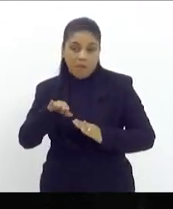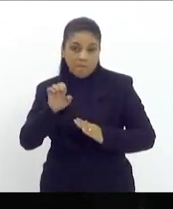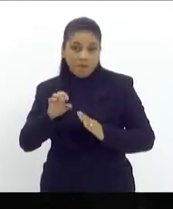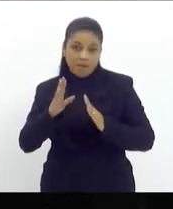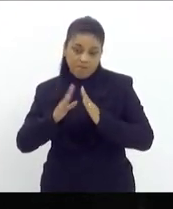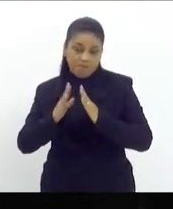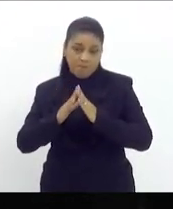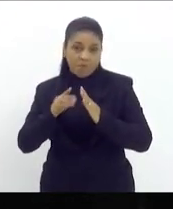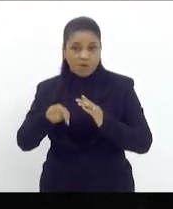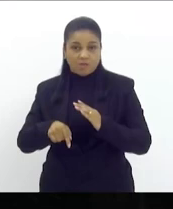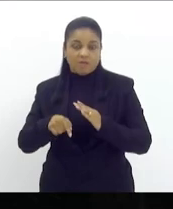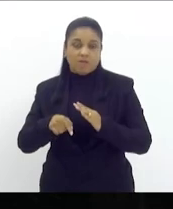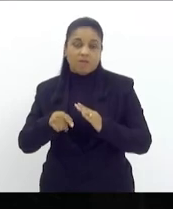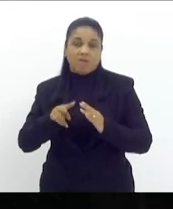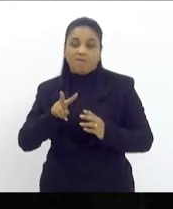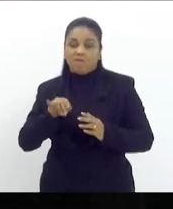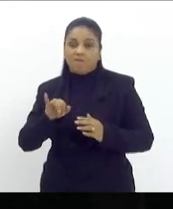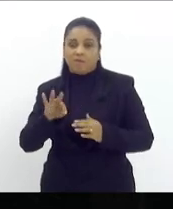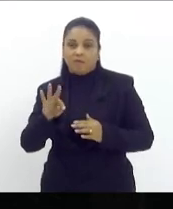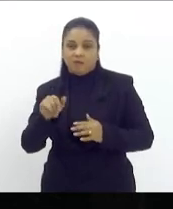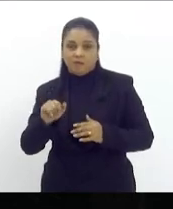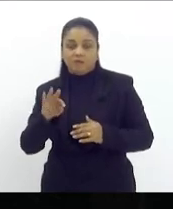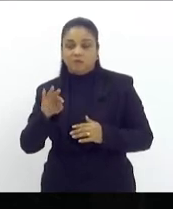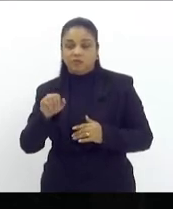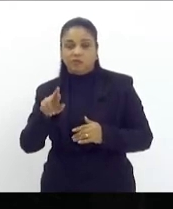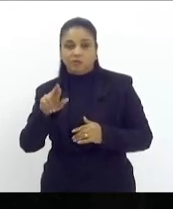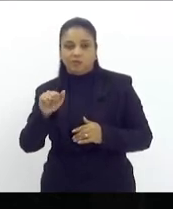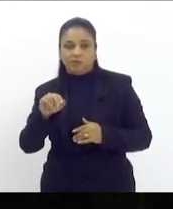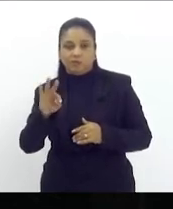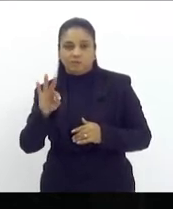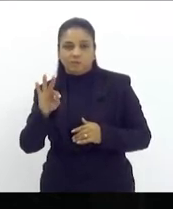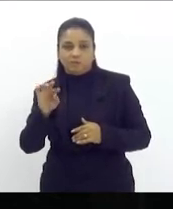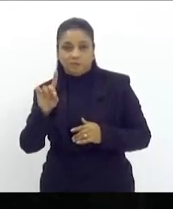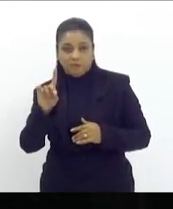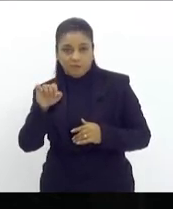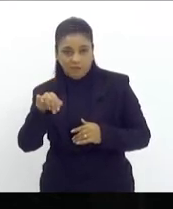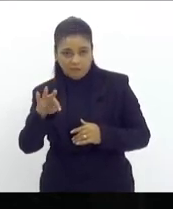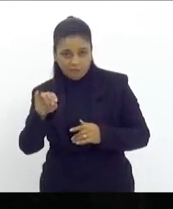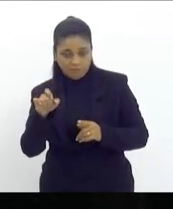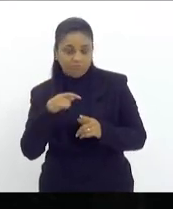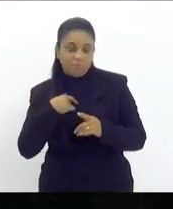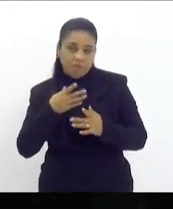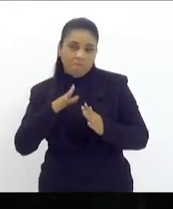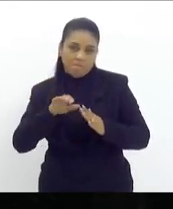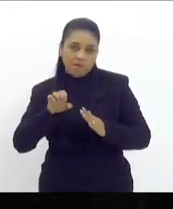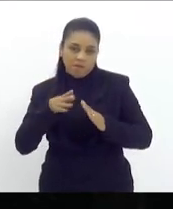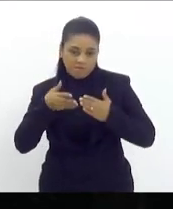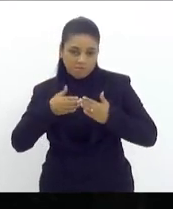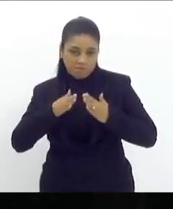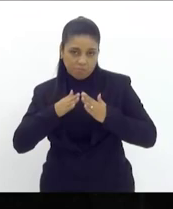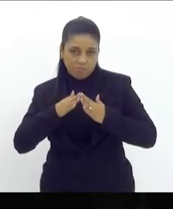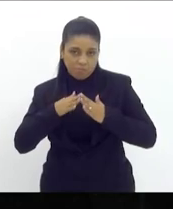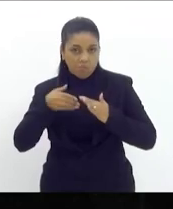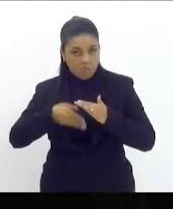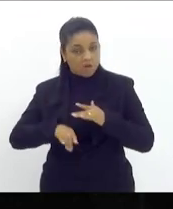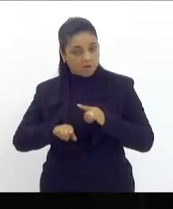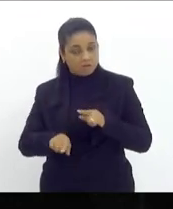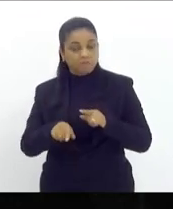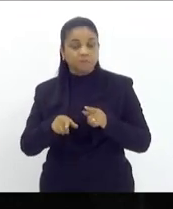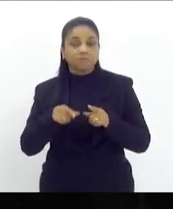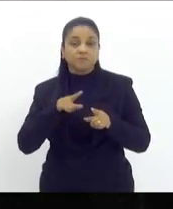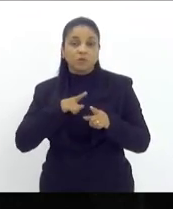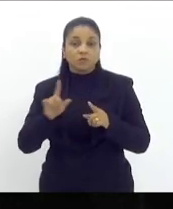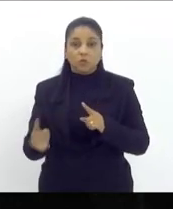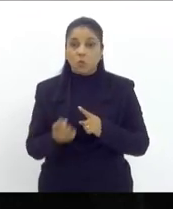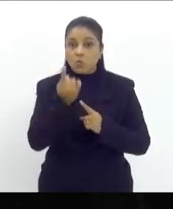Tiradentes então tenho carinho por aquela cidade mas enfim quando a gente percebe isso que só tem uma UPA é óbvio que a